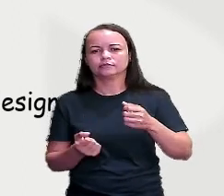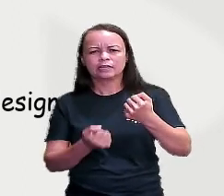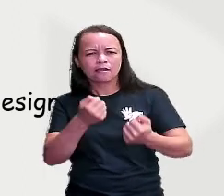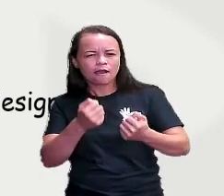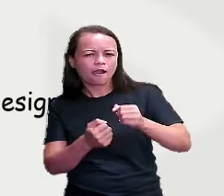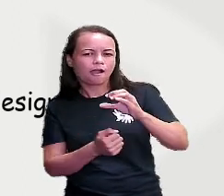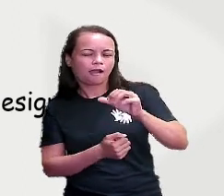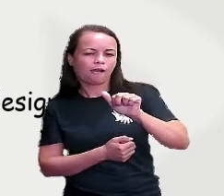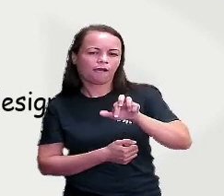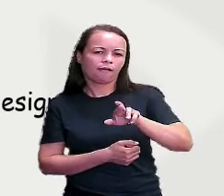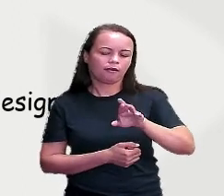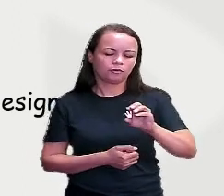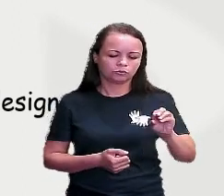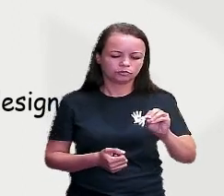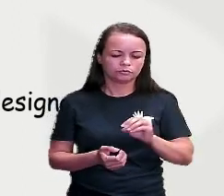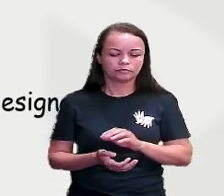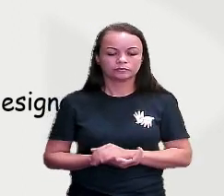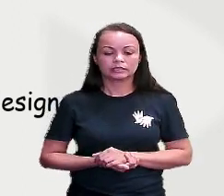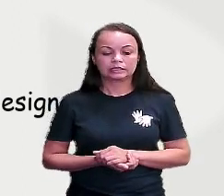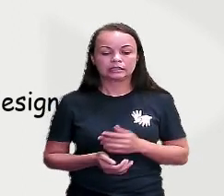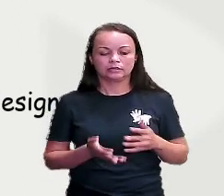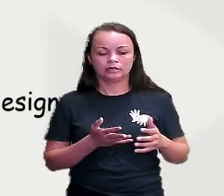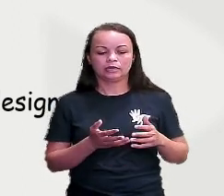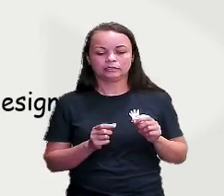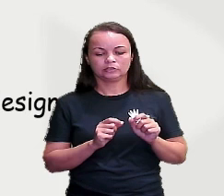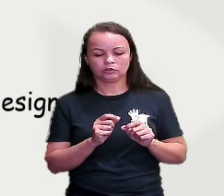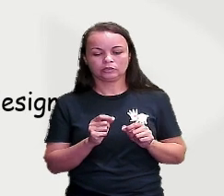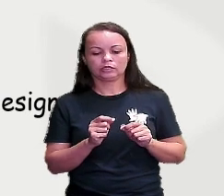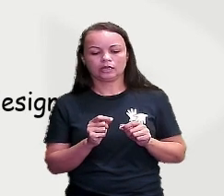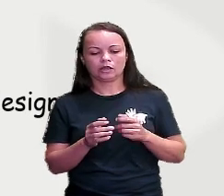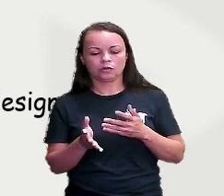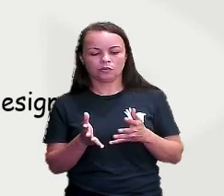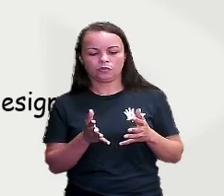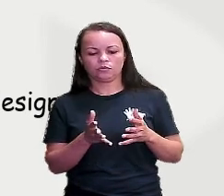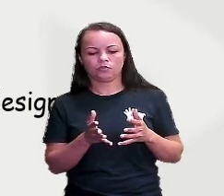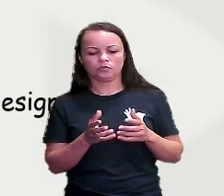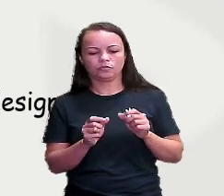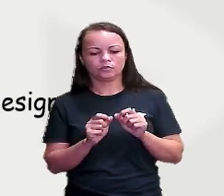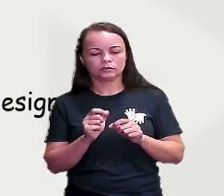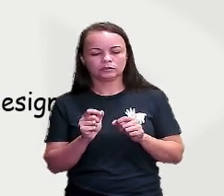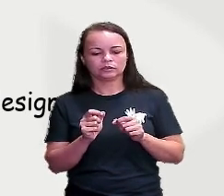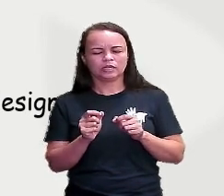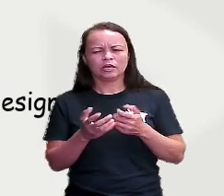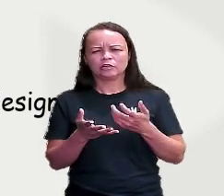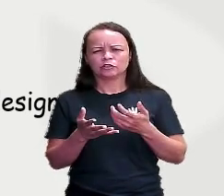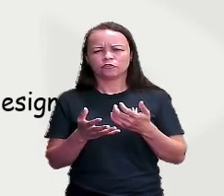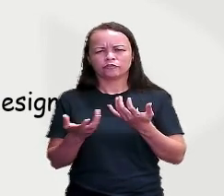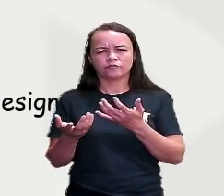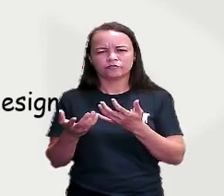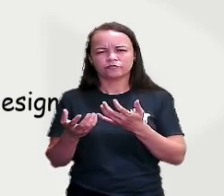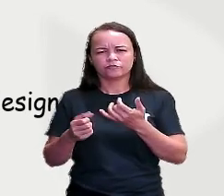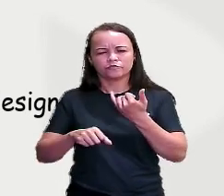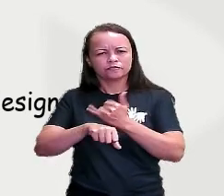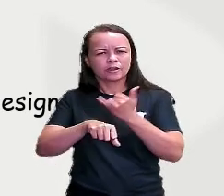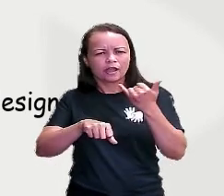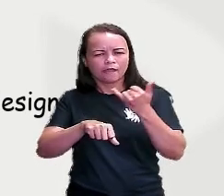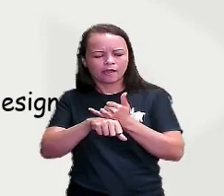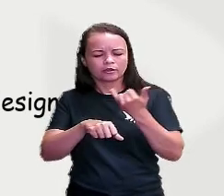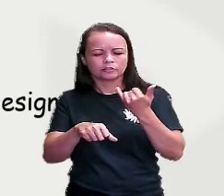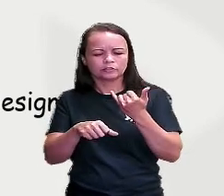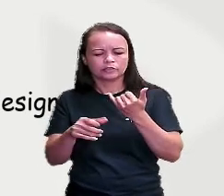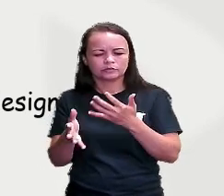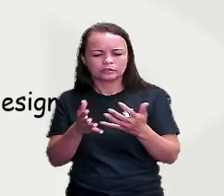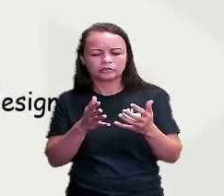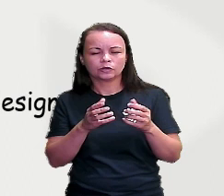substantivo. Flor e cultura, ele está aí vindo de flor, ferradura de ferro, marítimo de